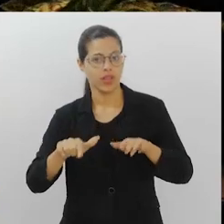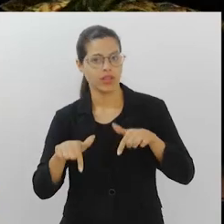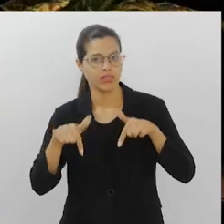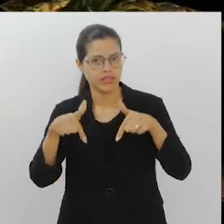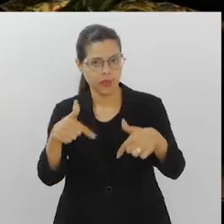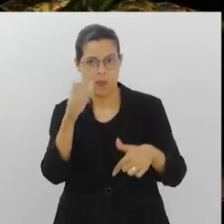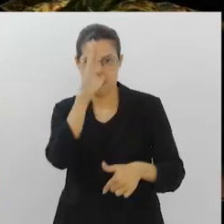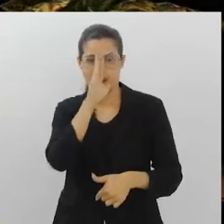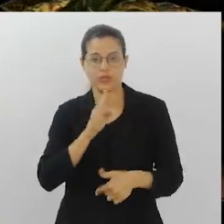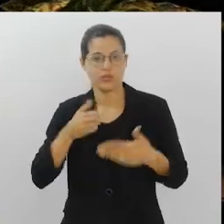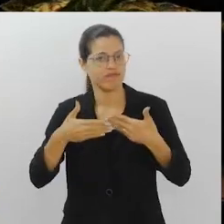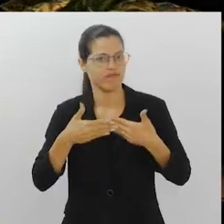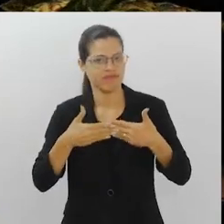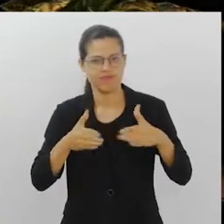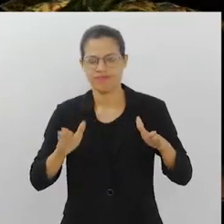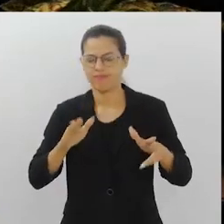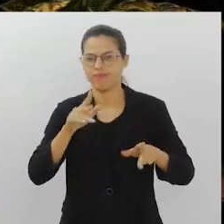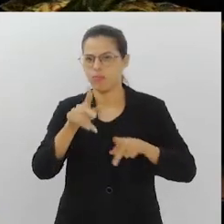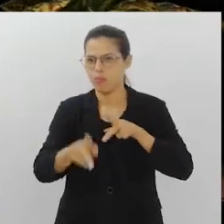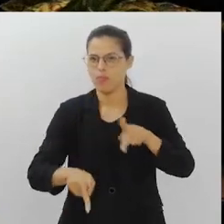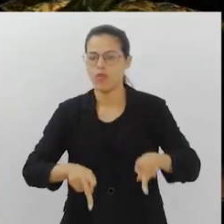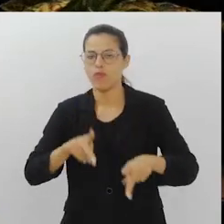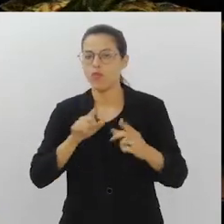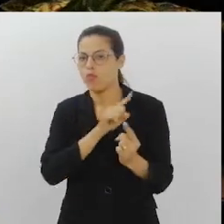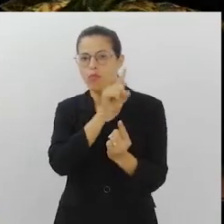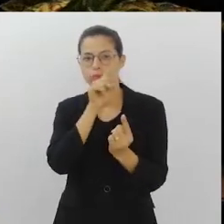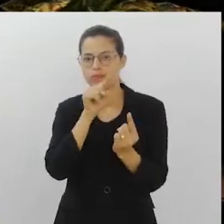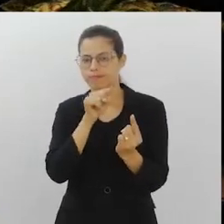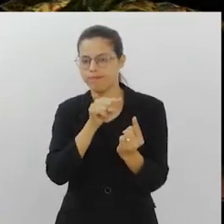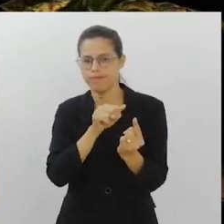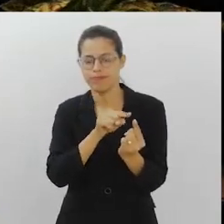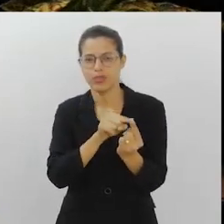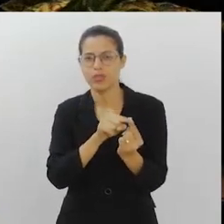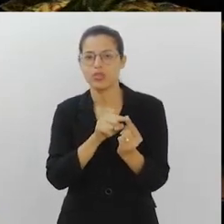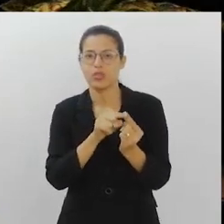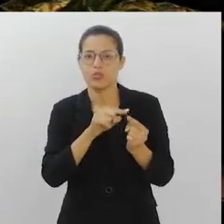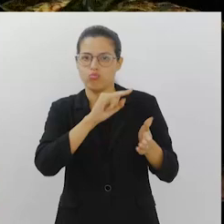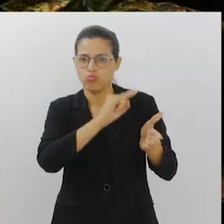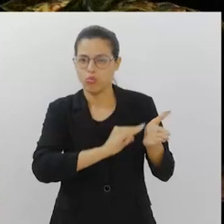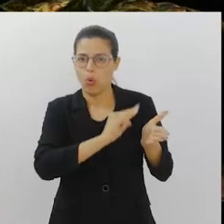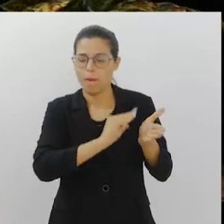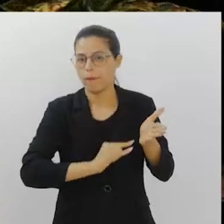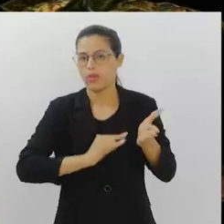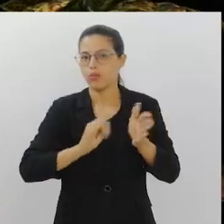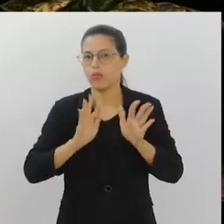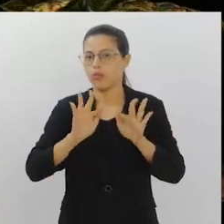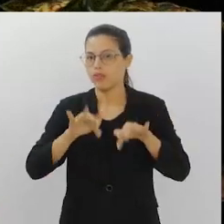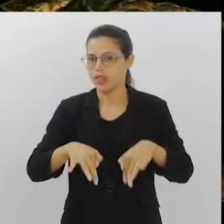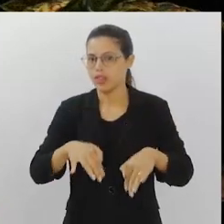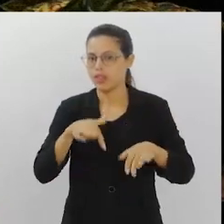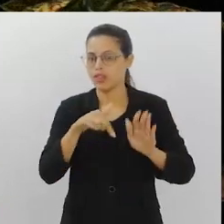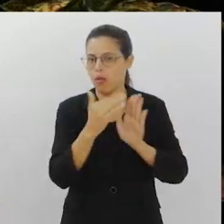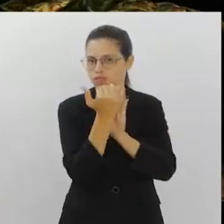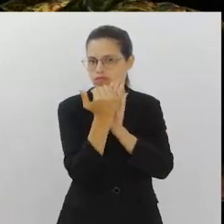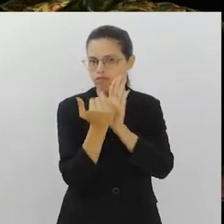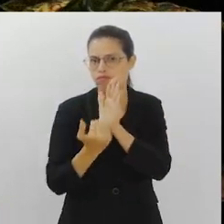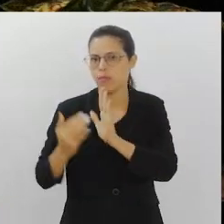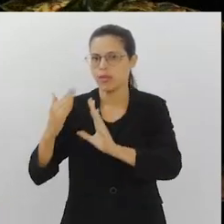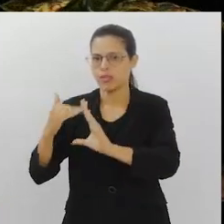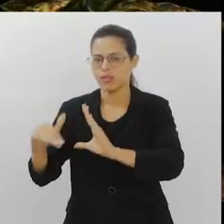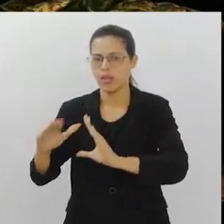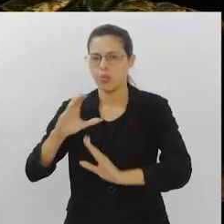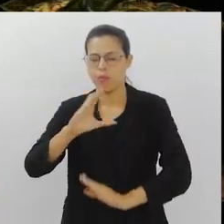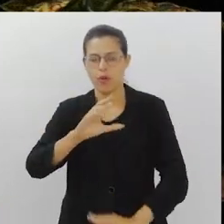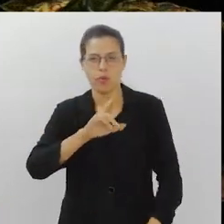iniciativa gratuita e aberta ao público tem como objetivo construir um documento final que será encaminhado à